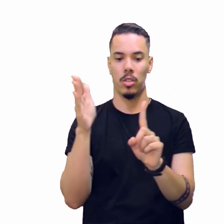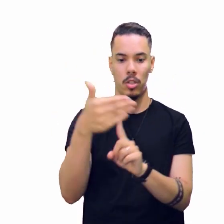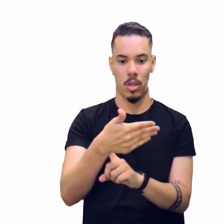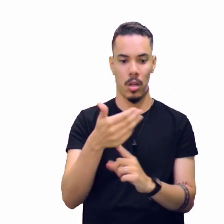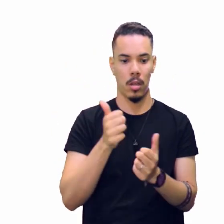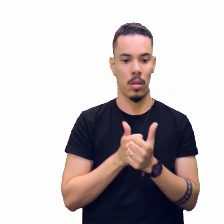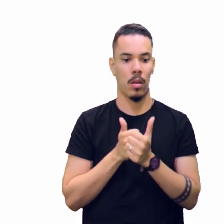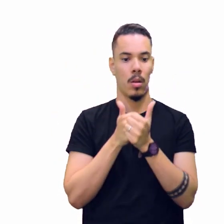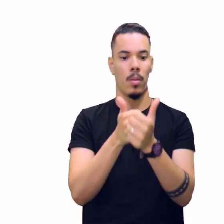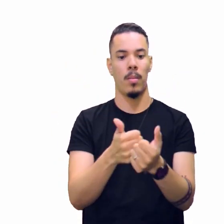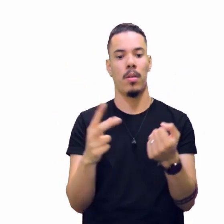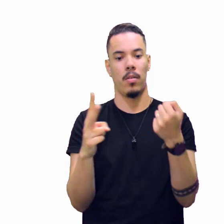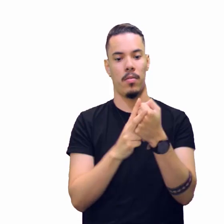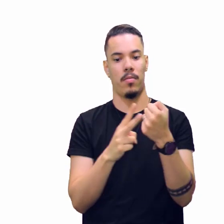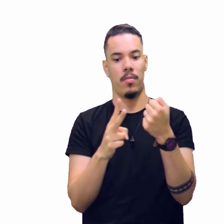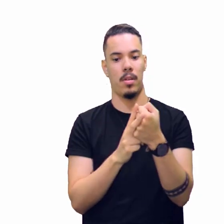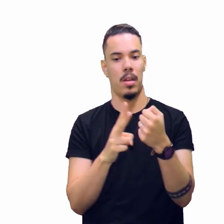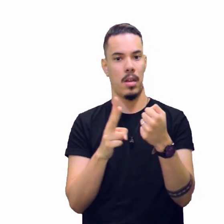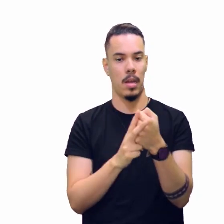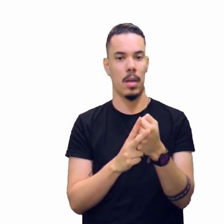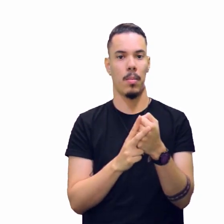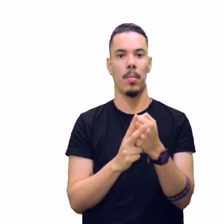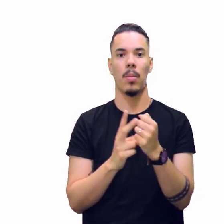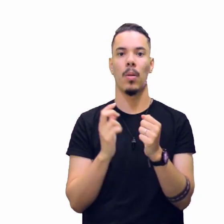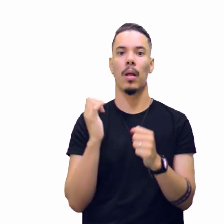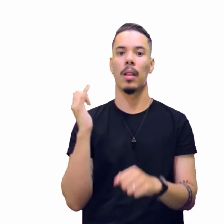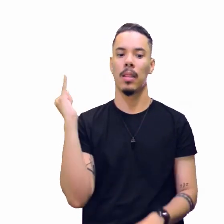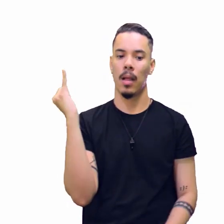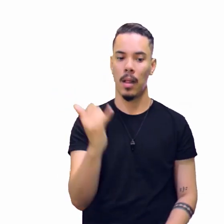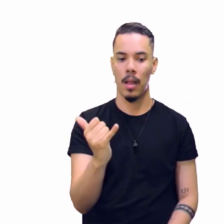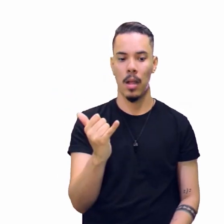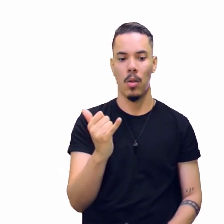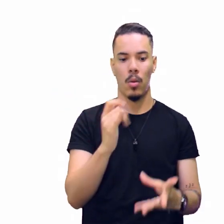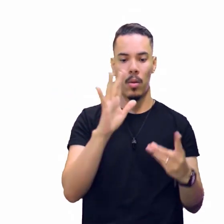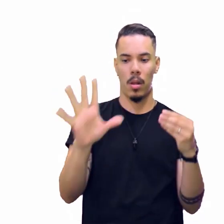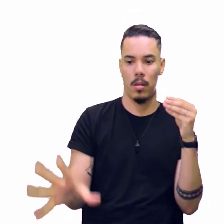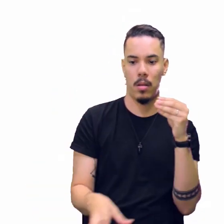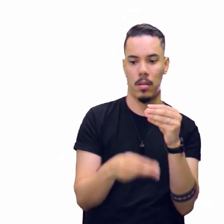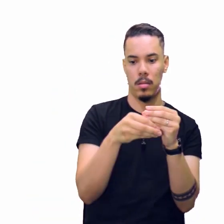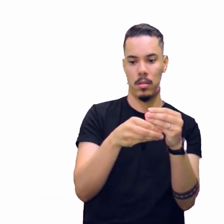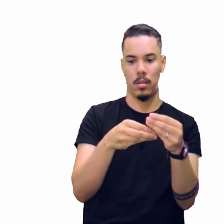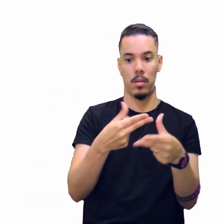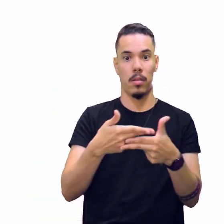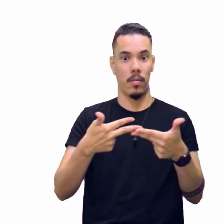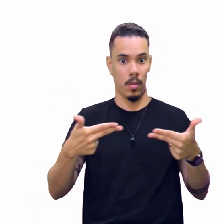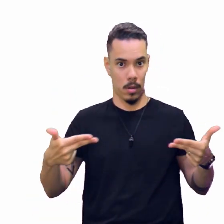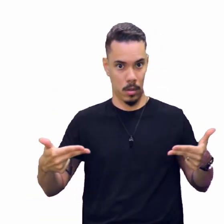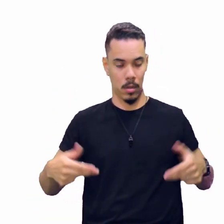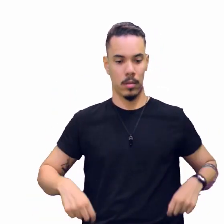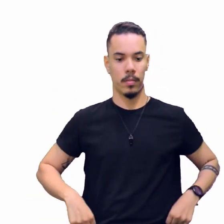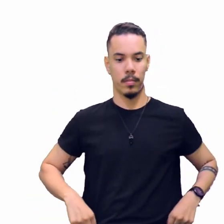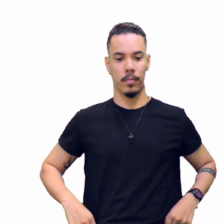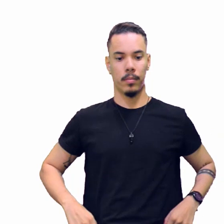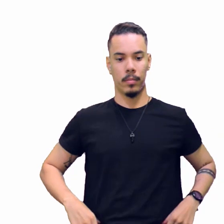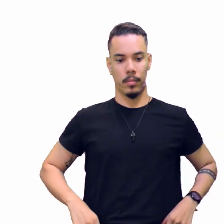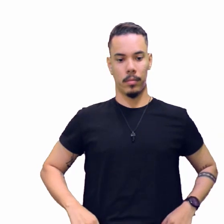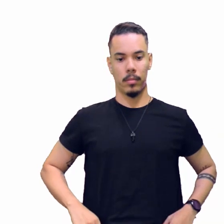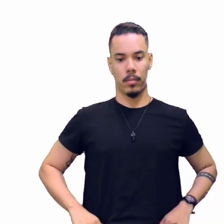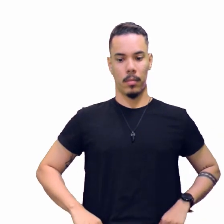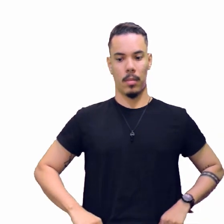acompanhado de verbos dissentes, como declarou, acrescenta e etc. Quando fala de